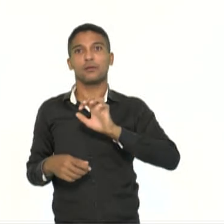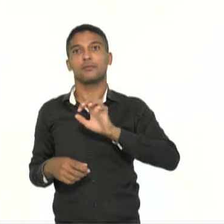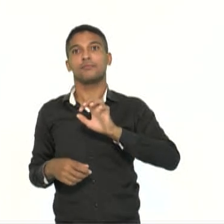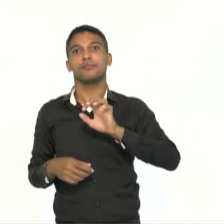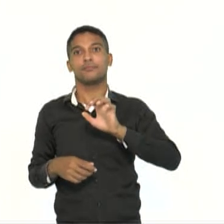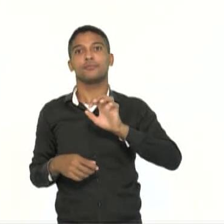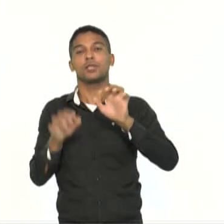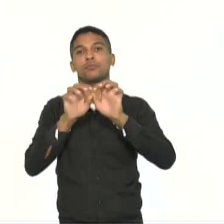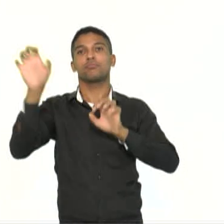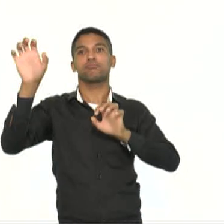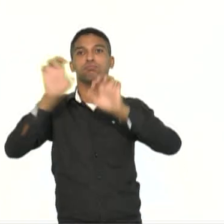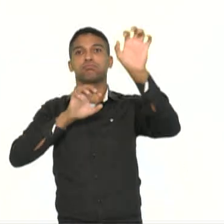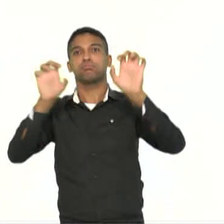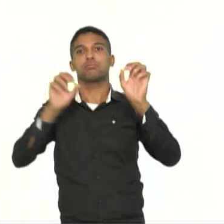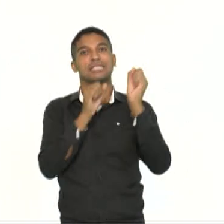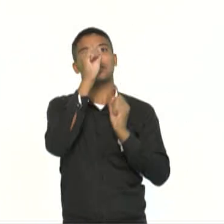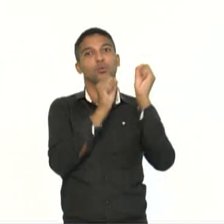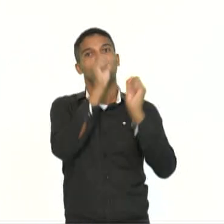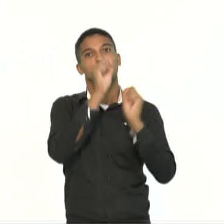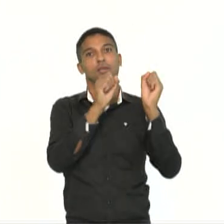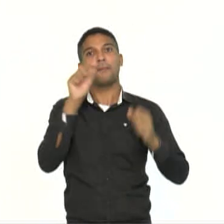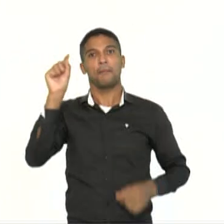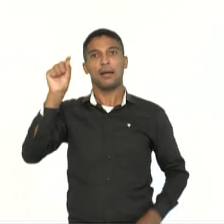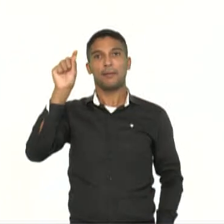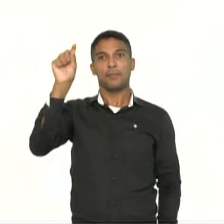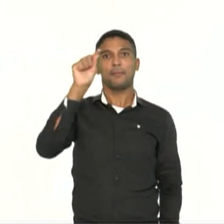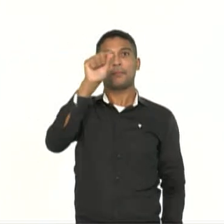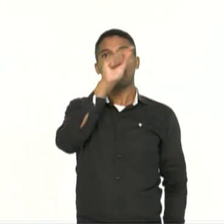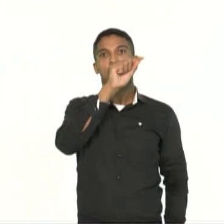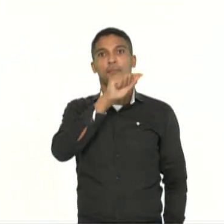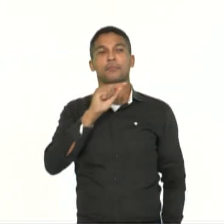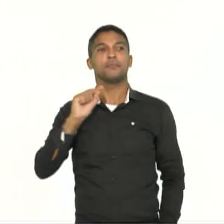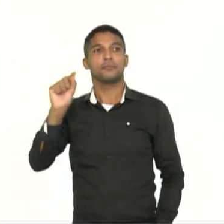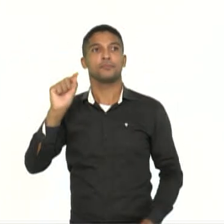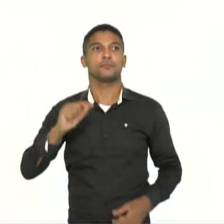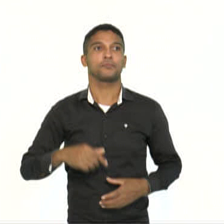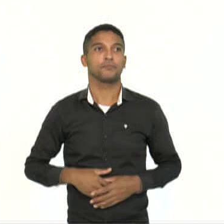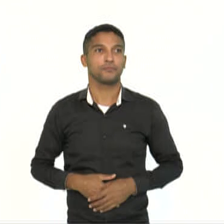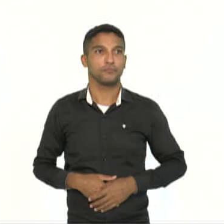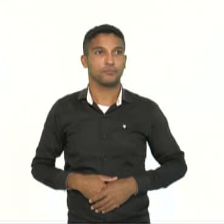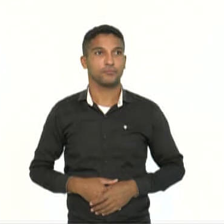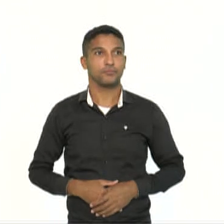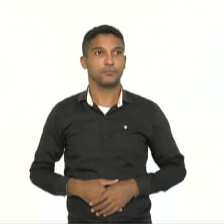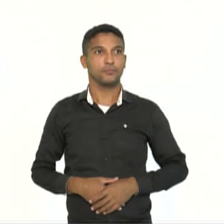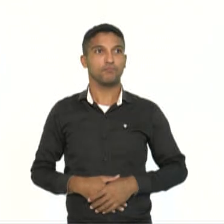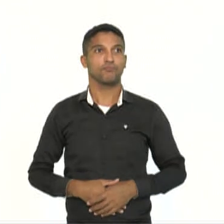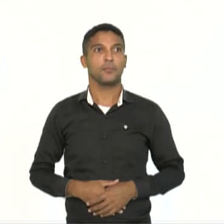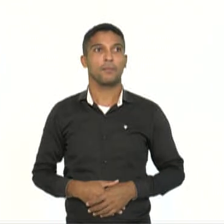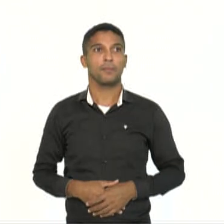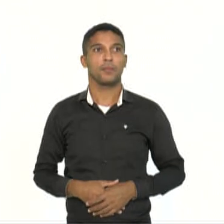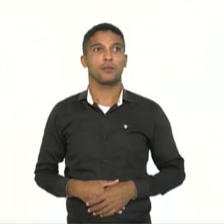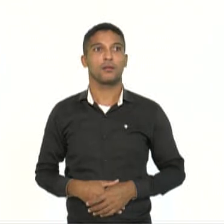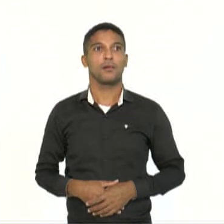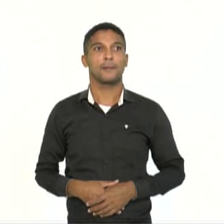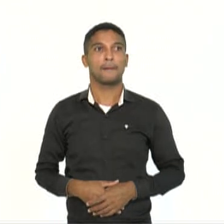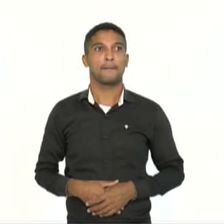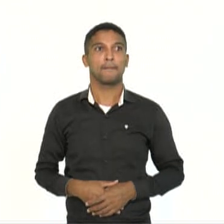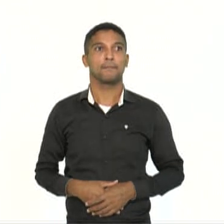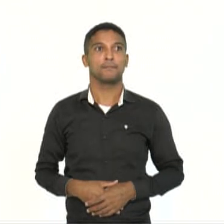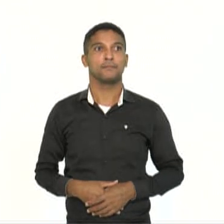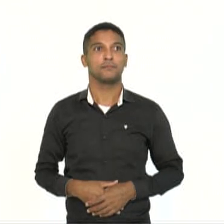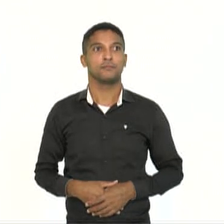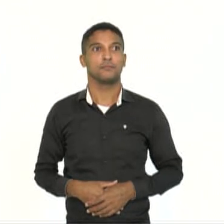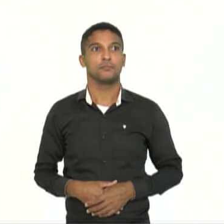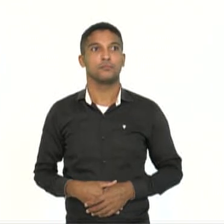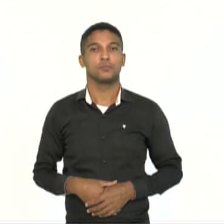Desindustrialização brasileira. Lembra que a gente conversou sobre isso lá no começo, né? Se dá pelo fato de que o país não consegue garantir o